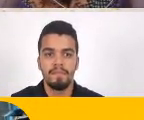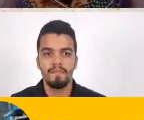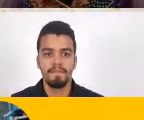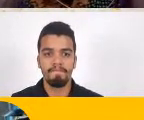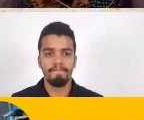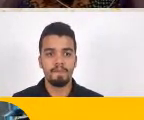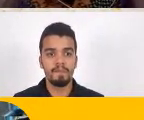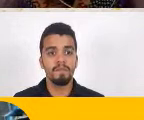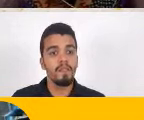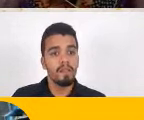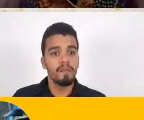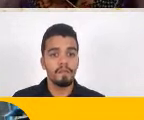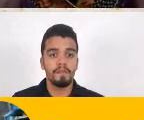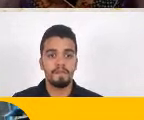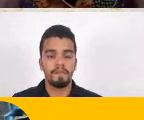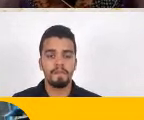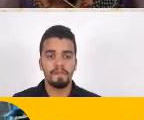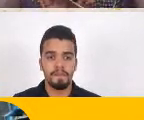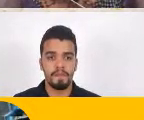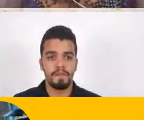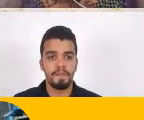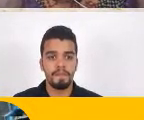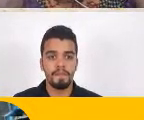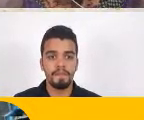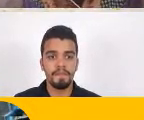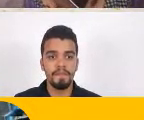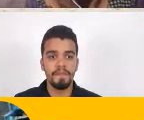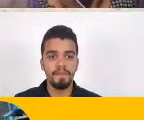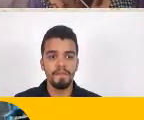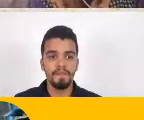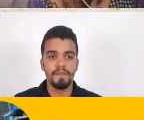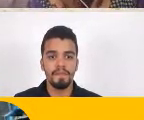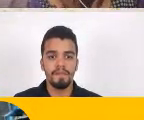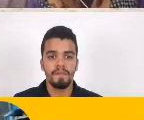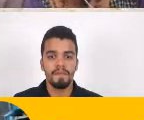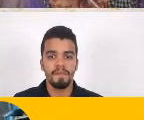aniquilamento Que O